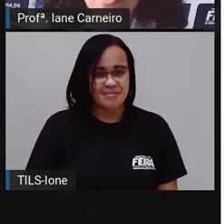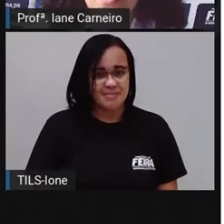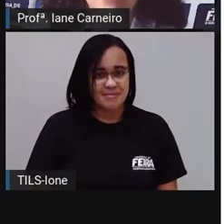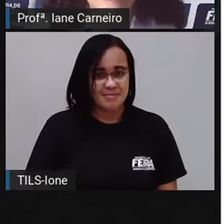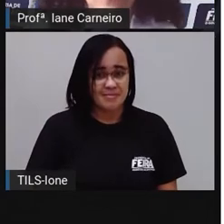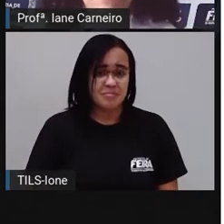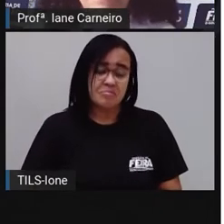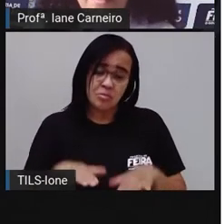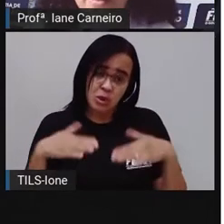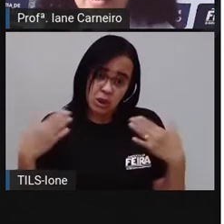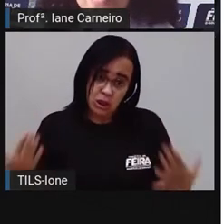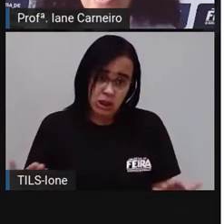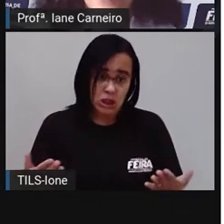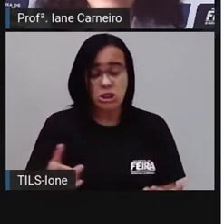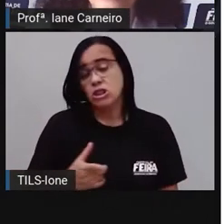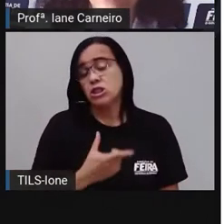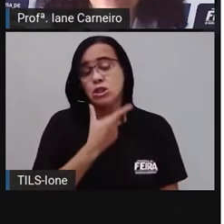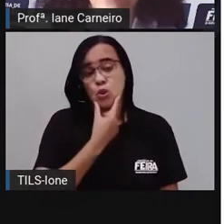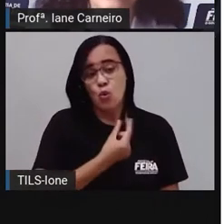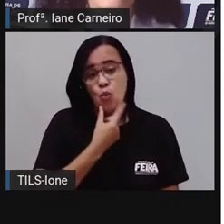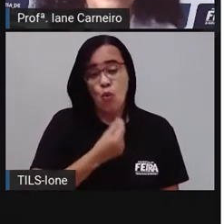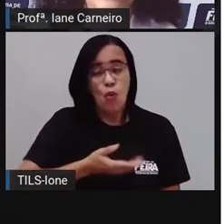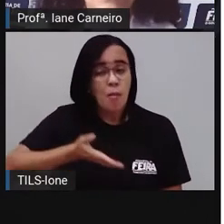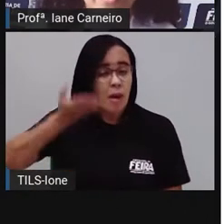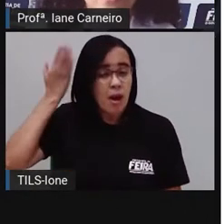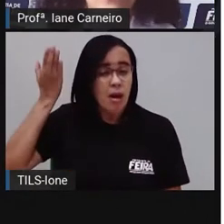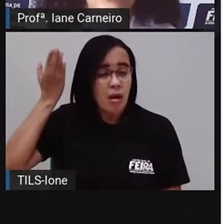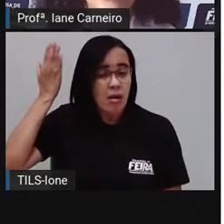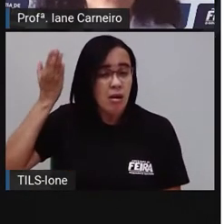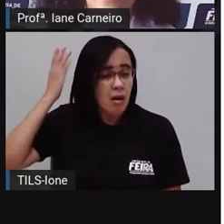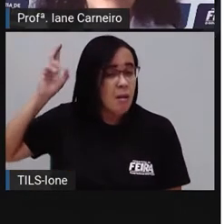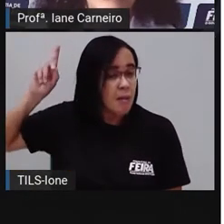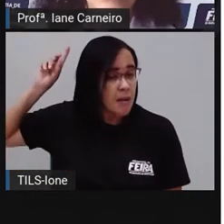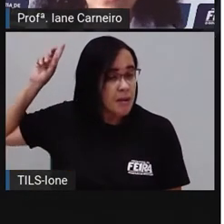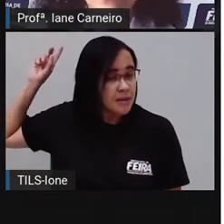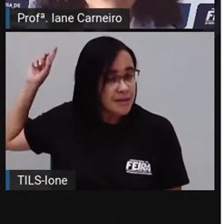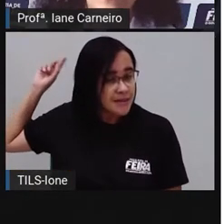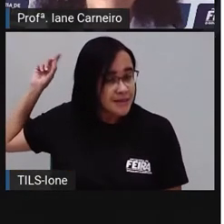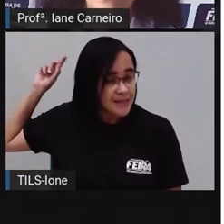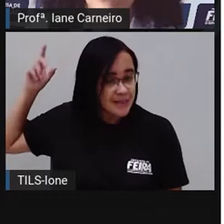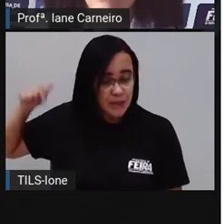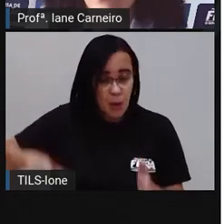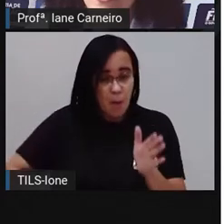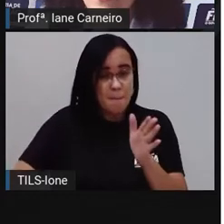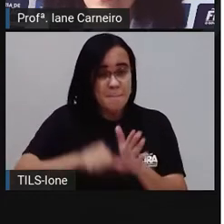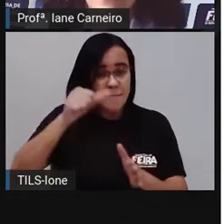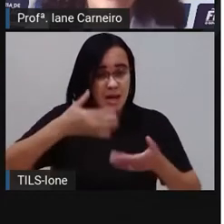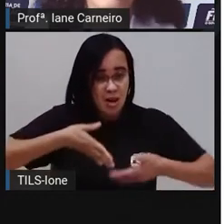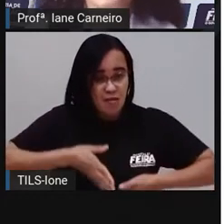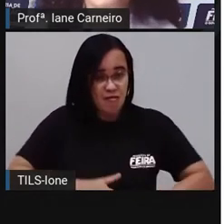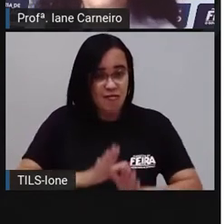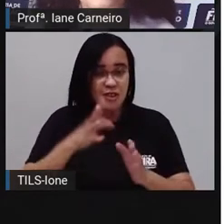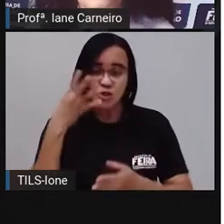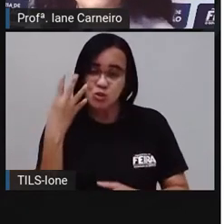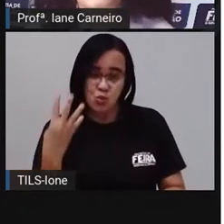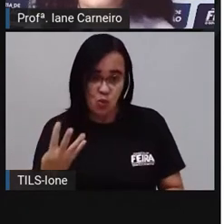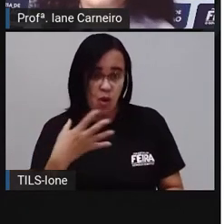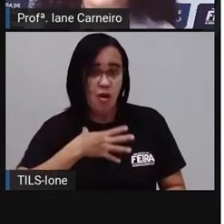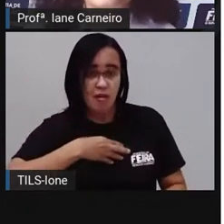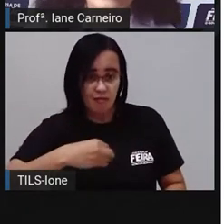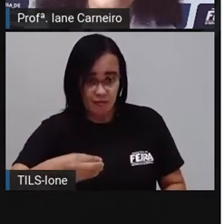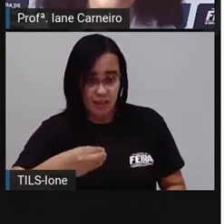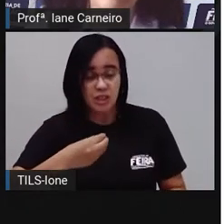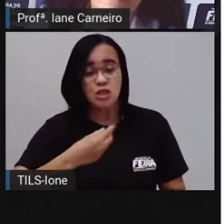Dizem que o rapaz, aquele o mais velho dos quatro filhos do avô Agostinho, que depois